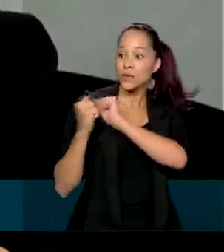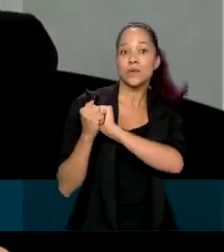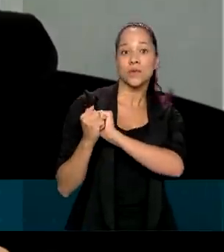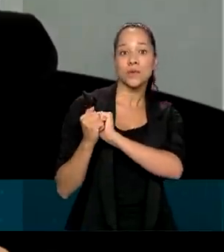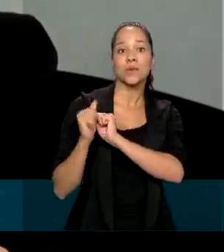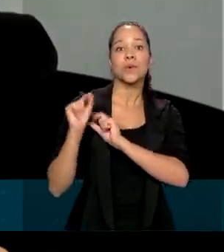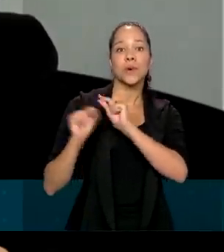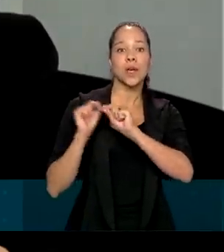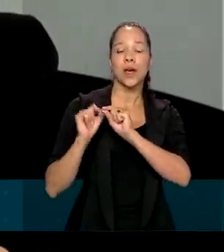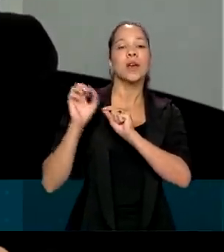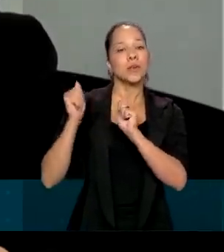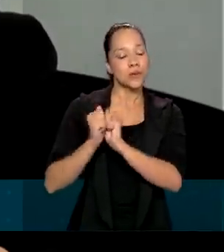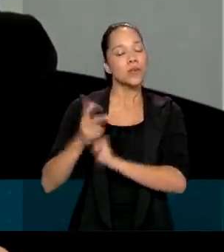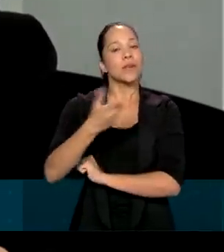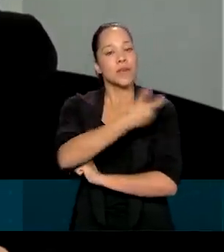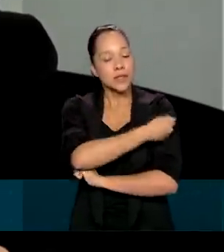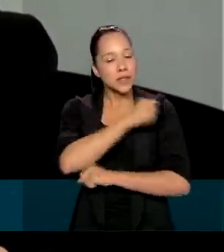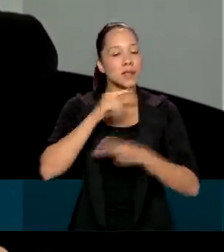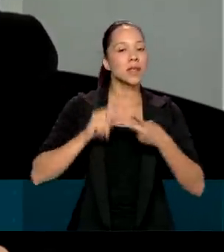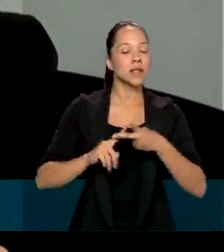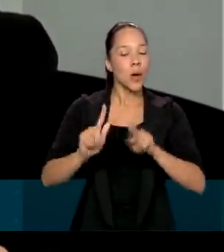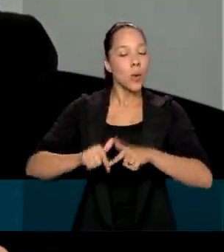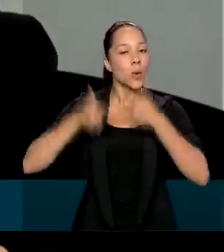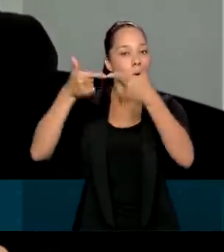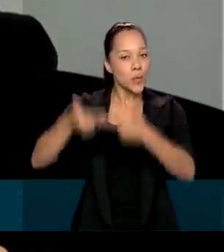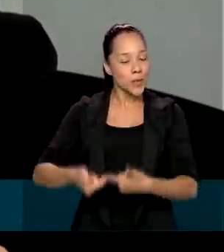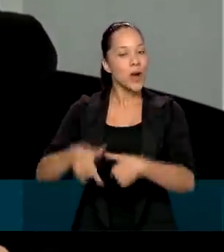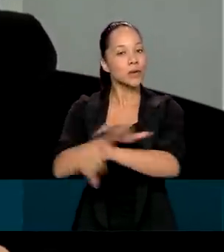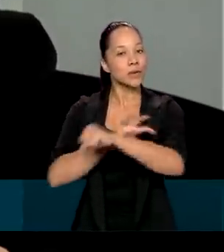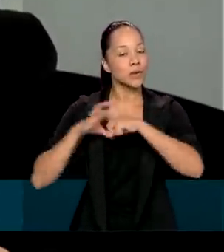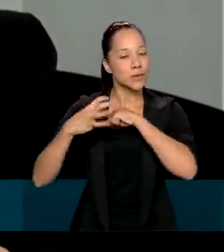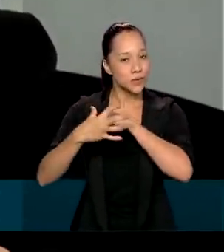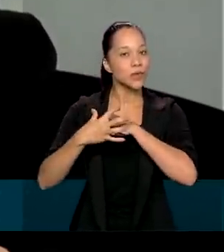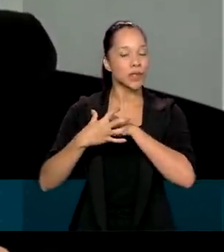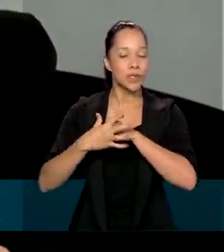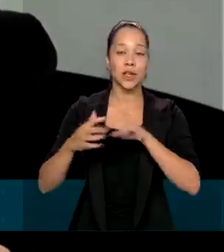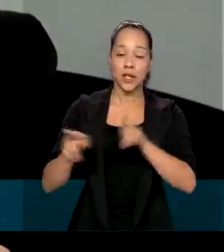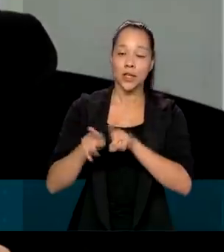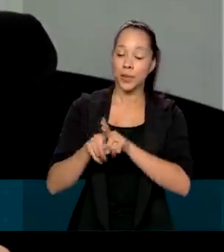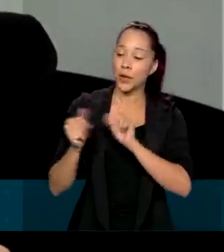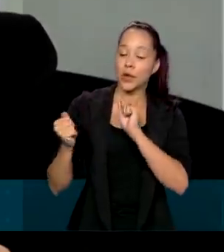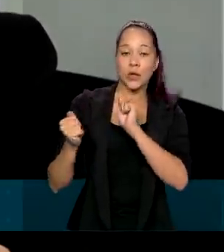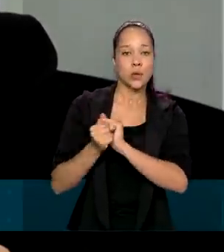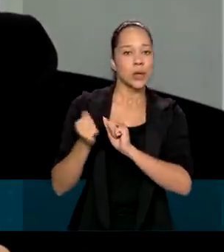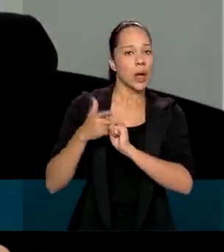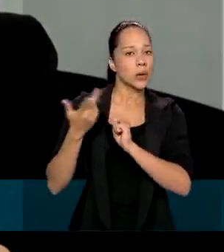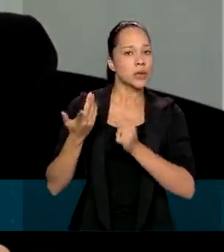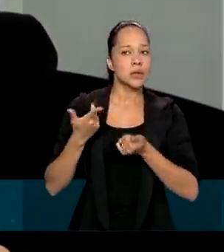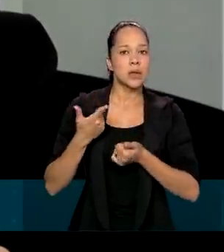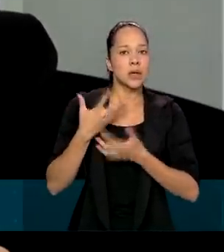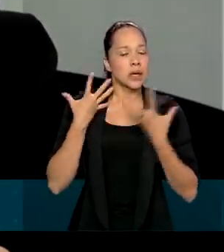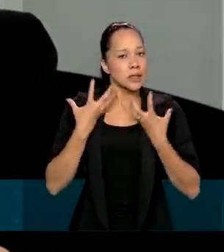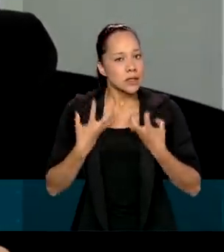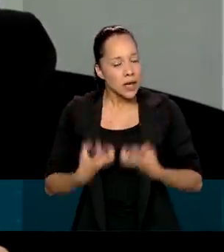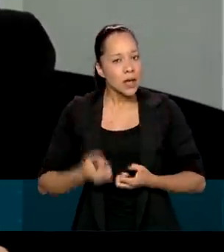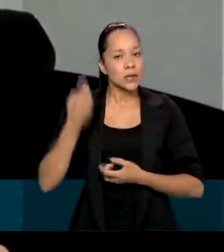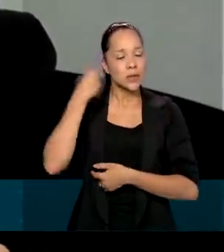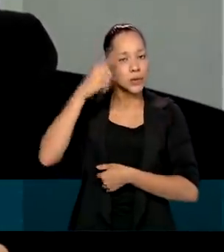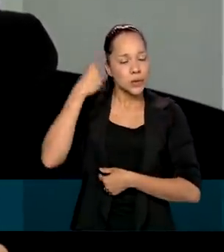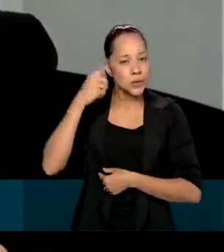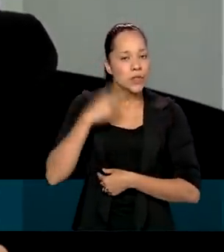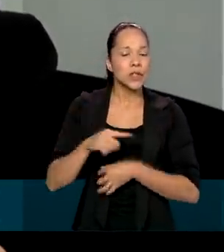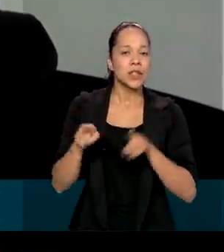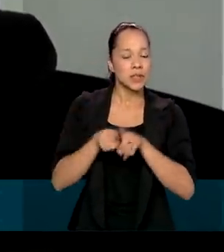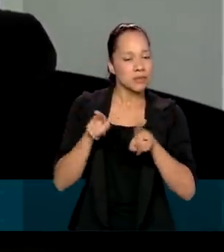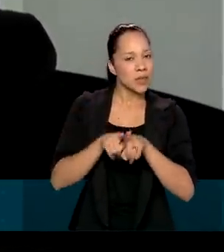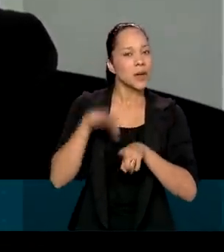paralelo à vacina, paralelo ao combate ao coronavírus, paralelo aos desgastes diários, paralelo às